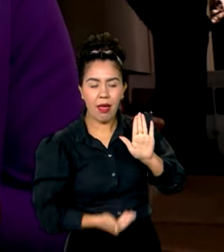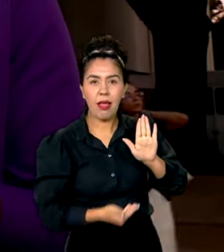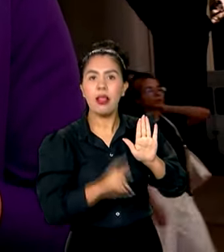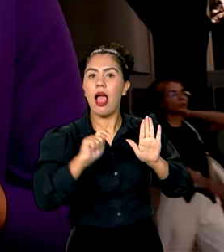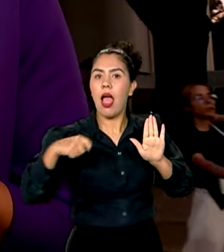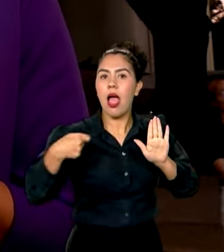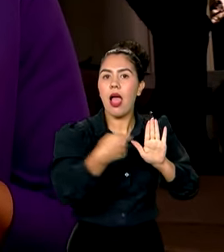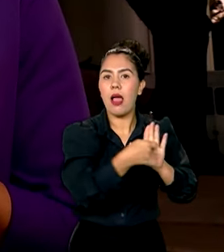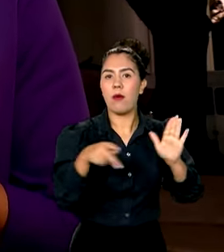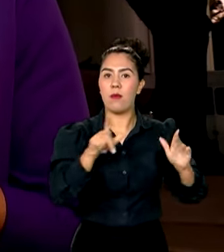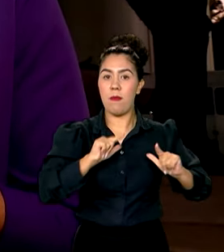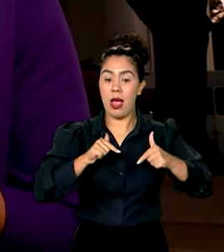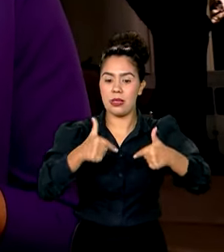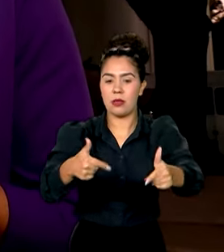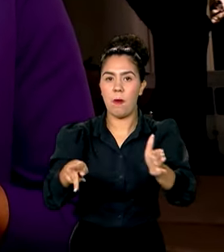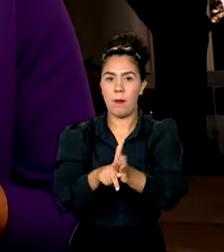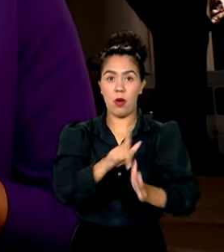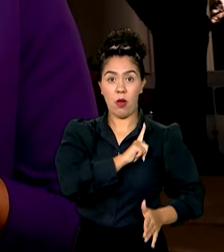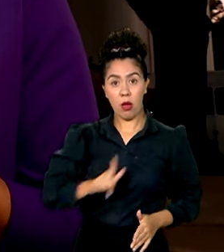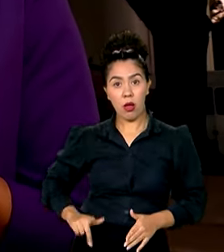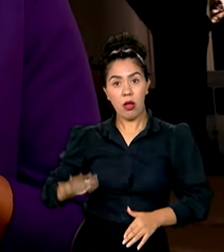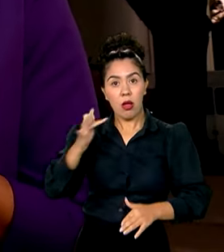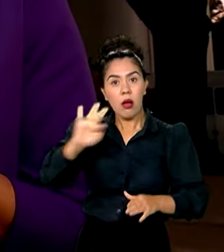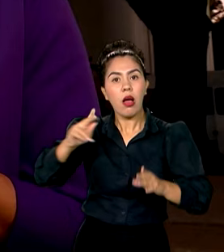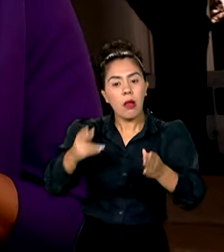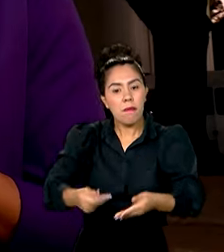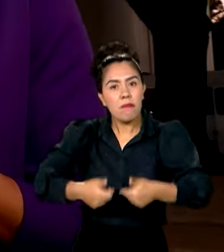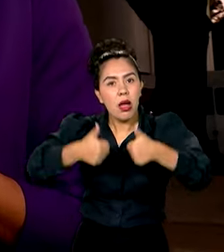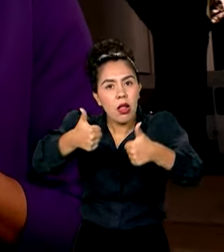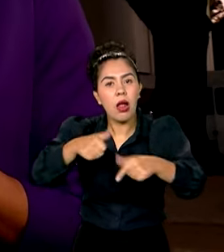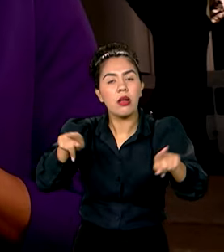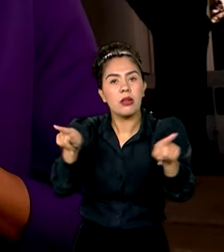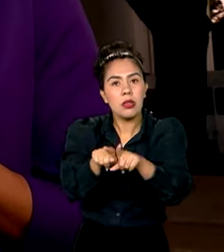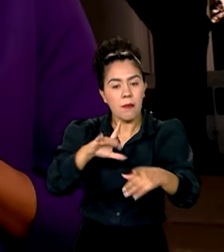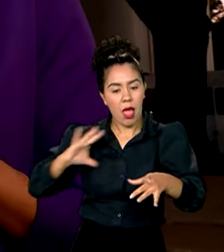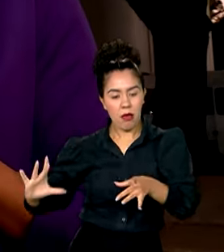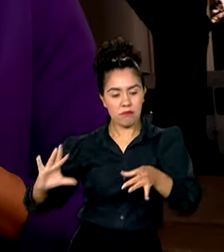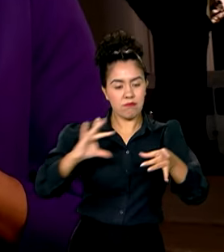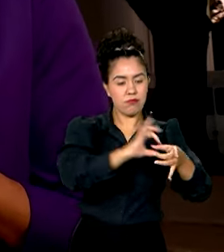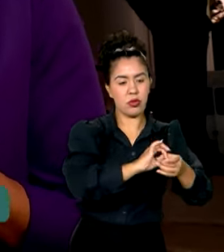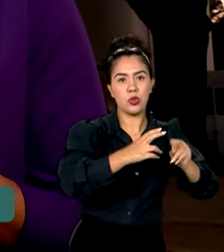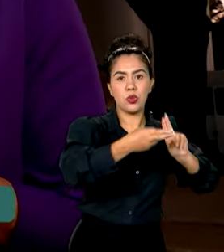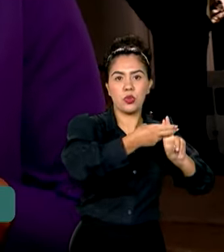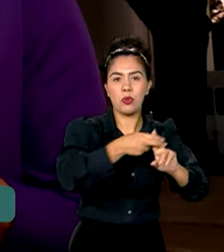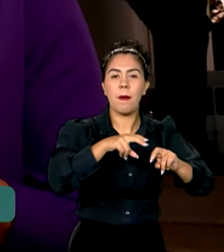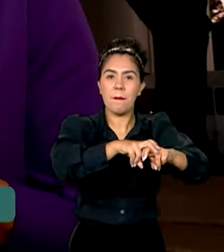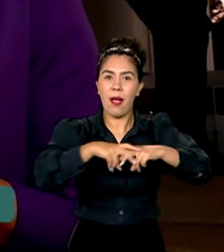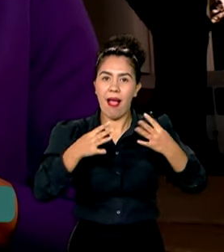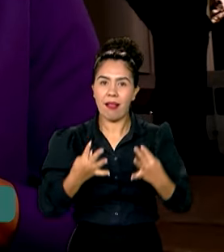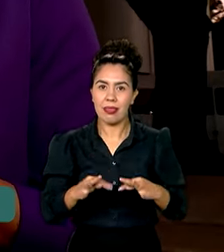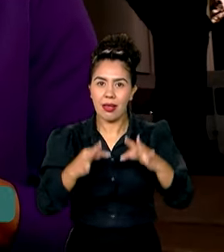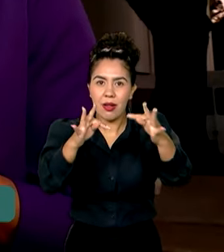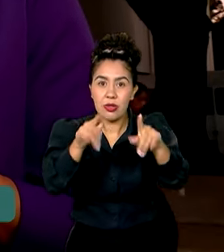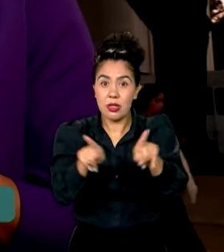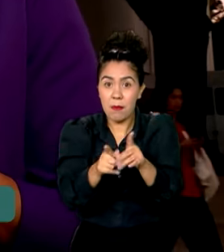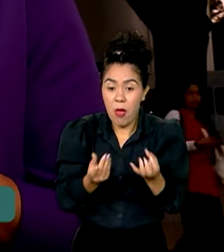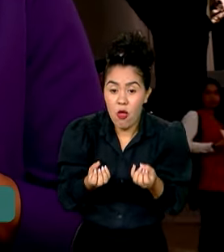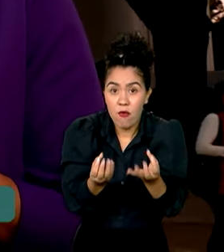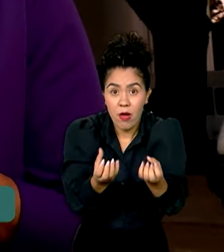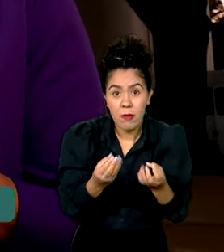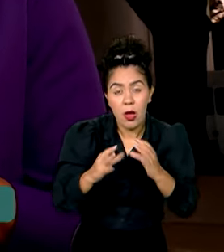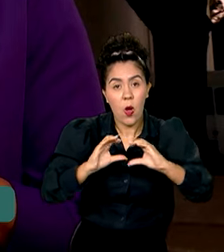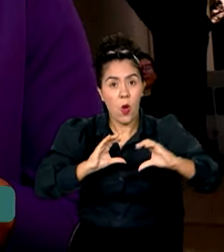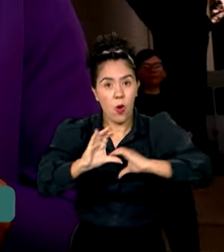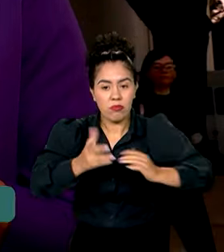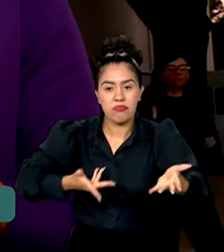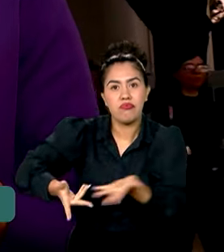do governo que buscam modernizar e integrar os serviços do SUS por meio da tecnologia da informação e comunicação.